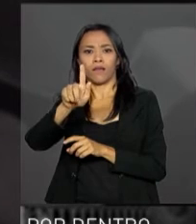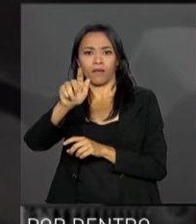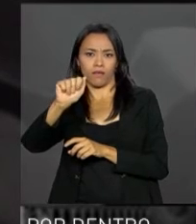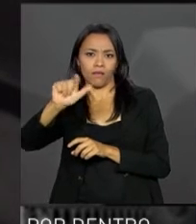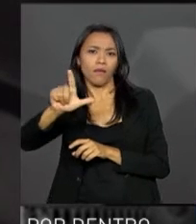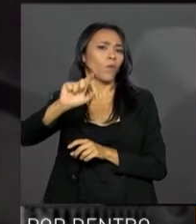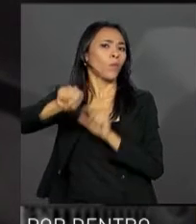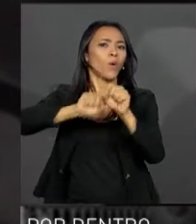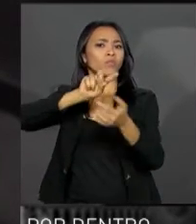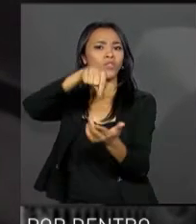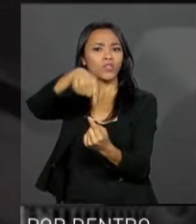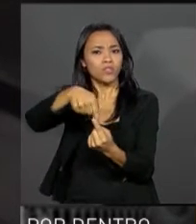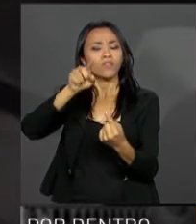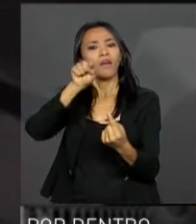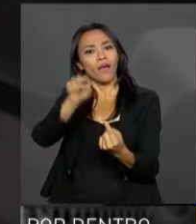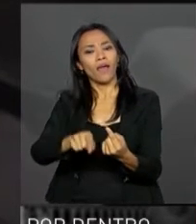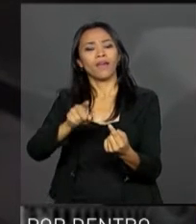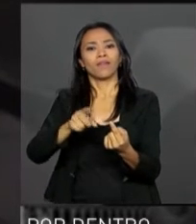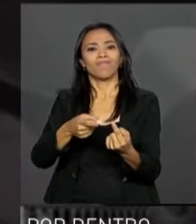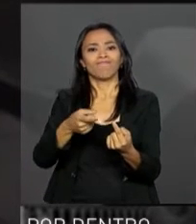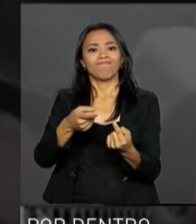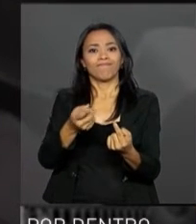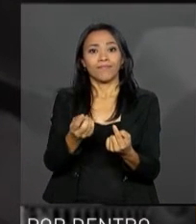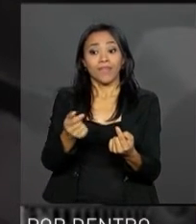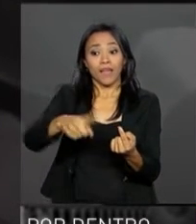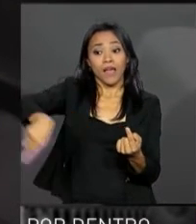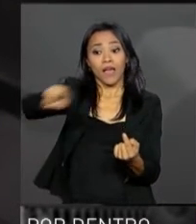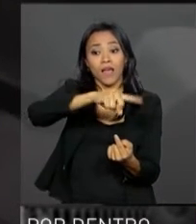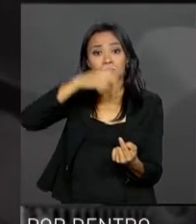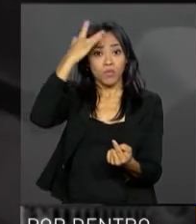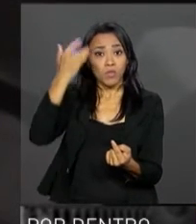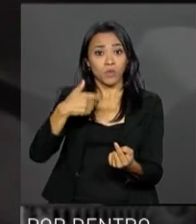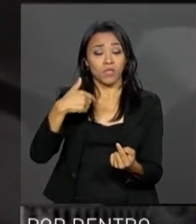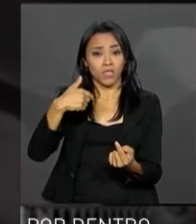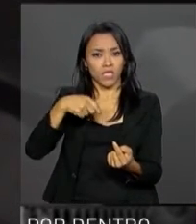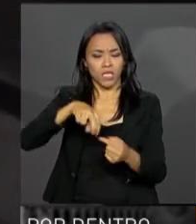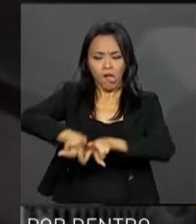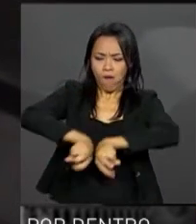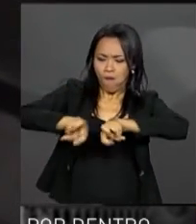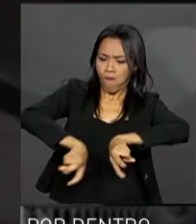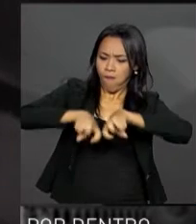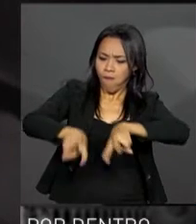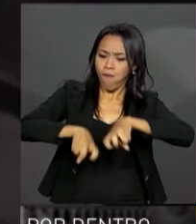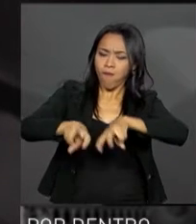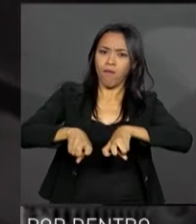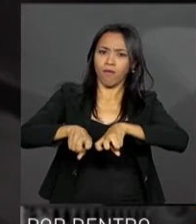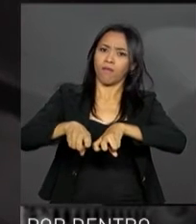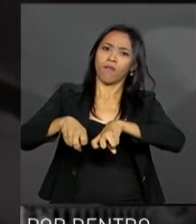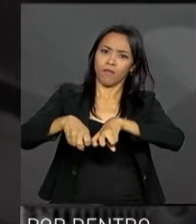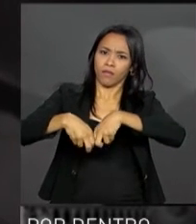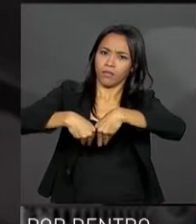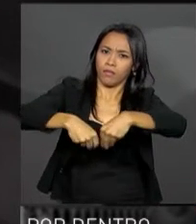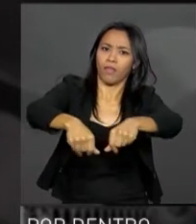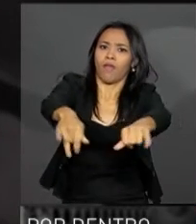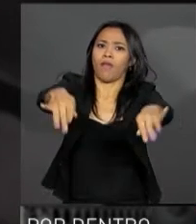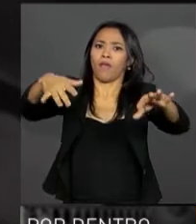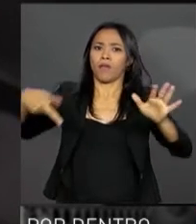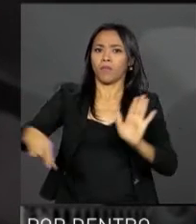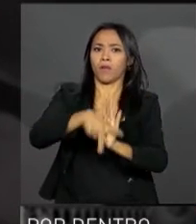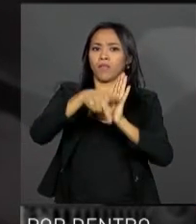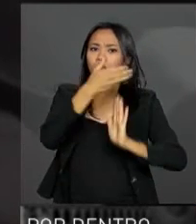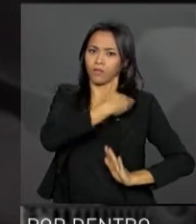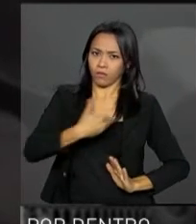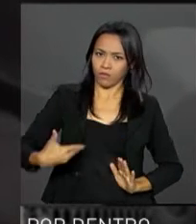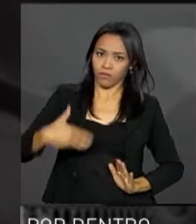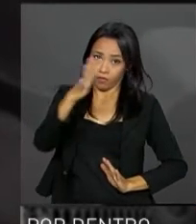o objetivo de regularizar aqueles agricultores que exploram uma terra da União nos nove estados da Amazônia